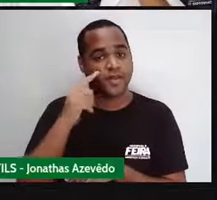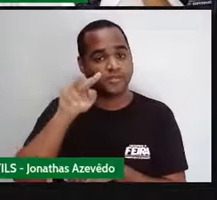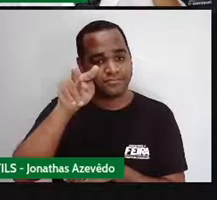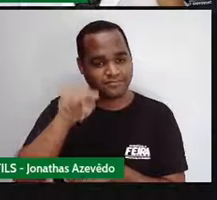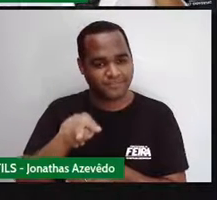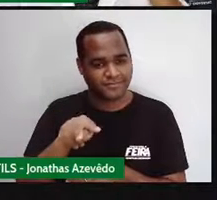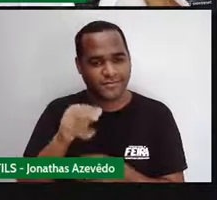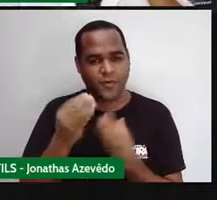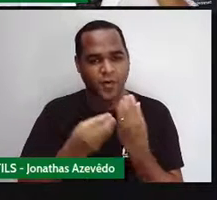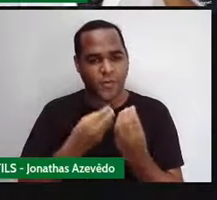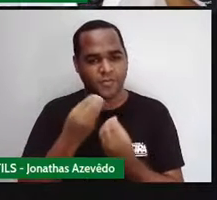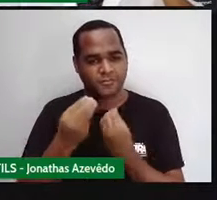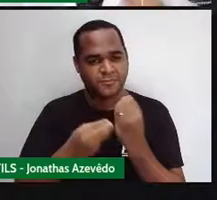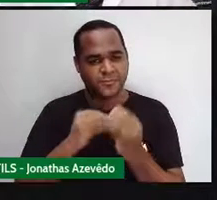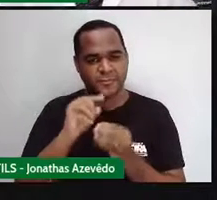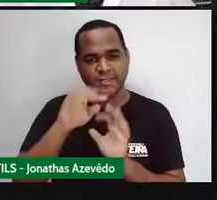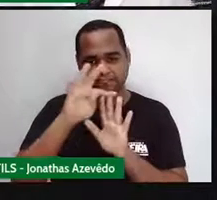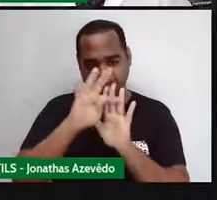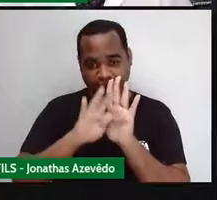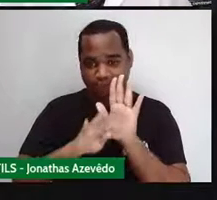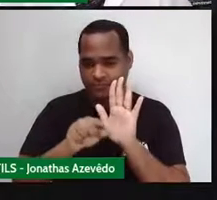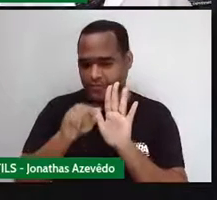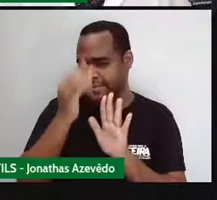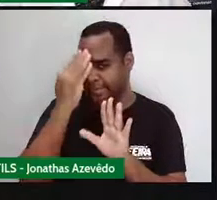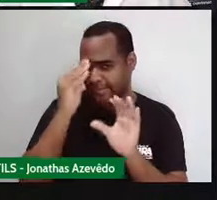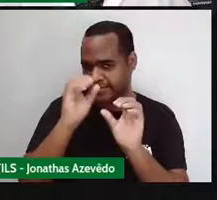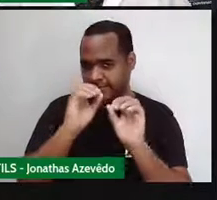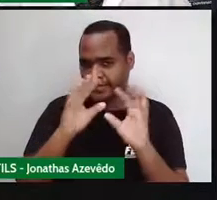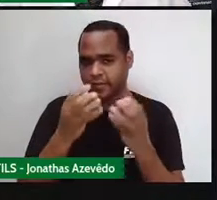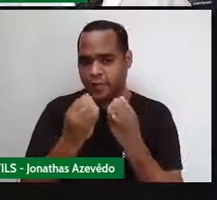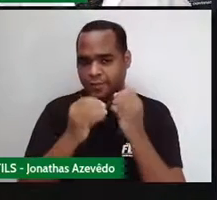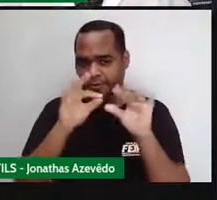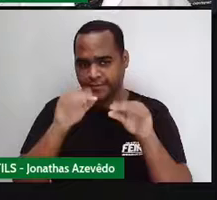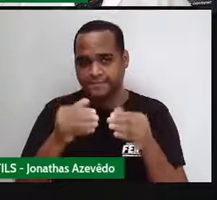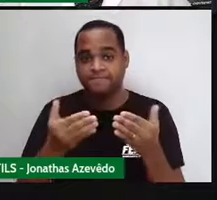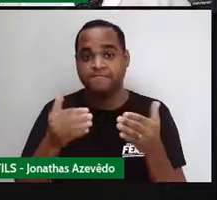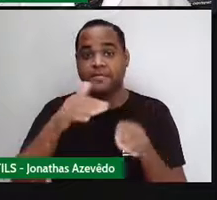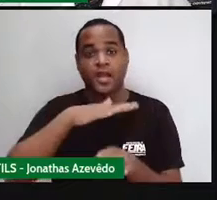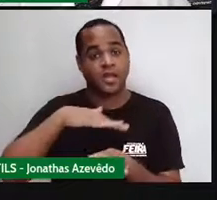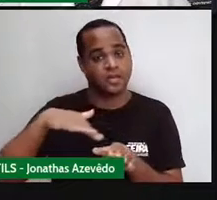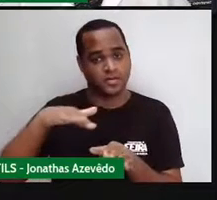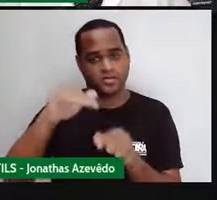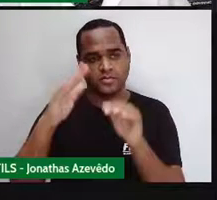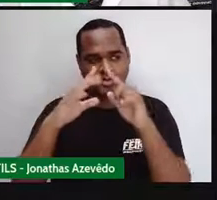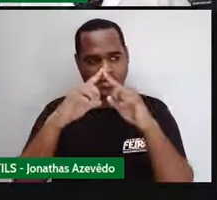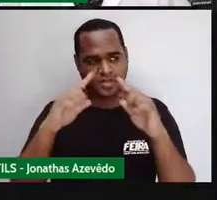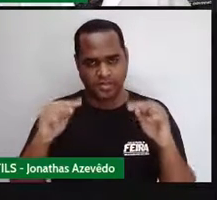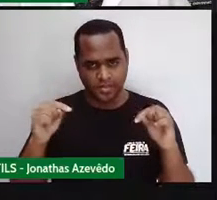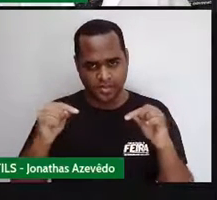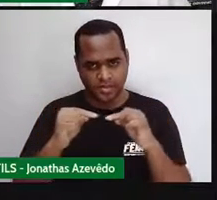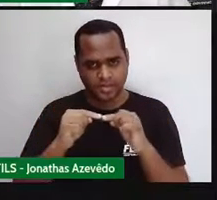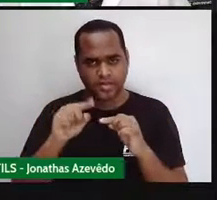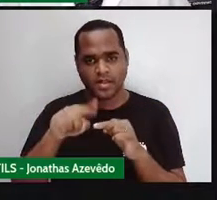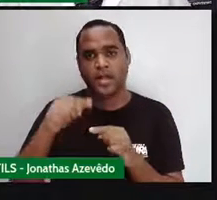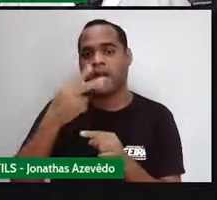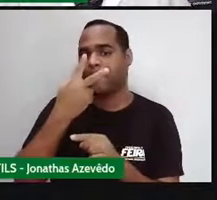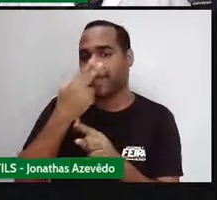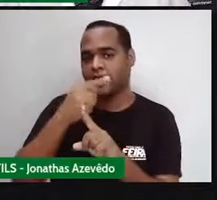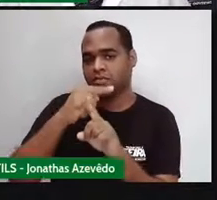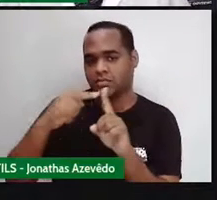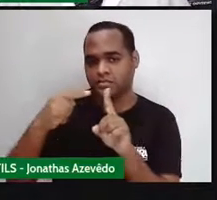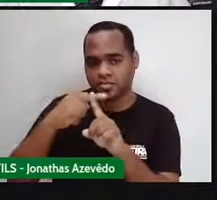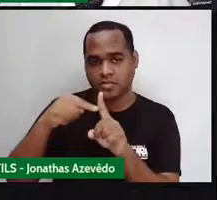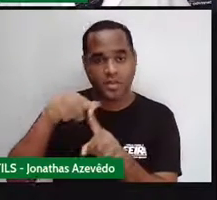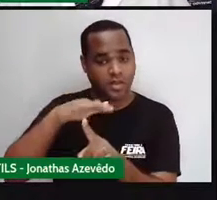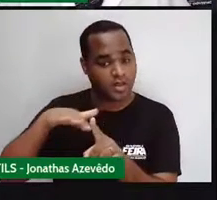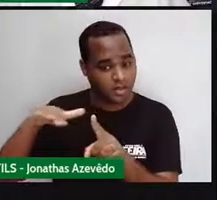isso aqui comigo para a gente fechar essa investigação. A área de um losango é metade